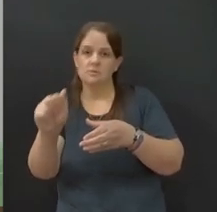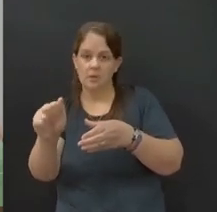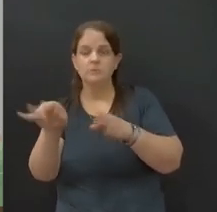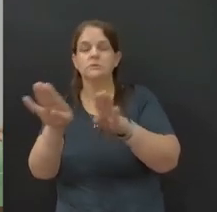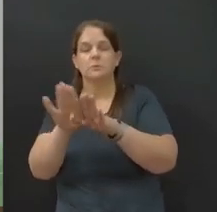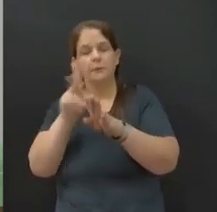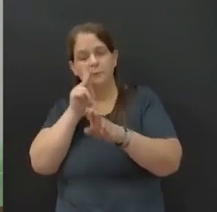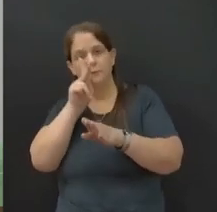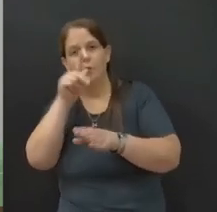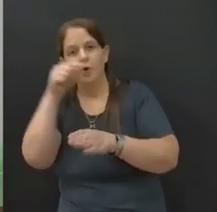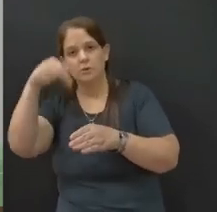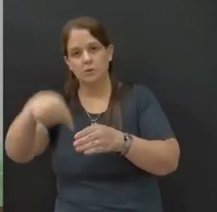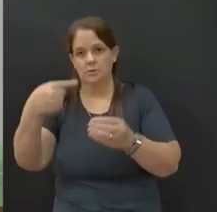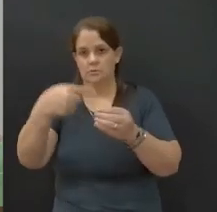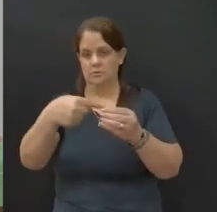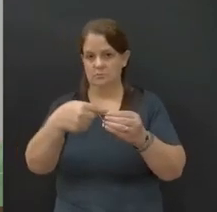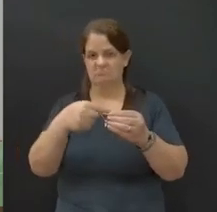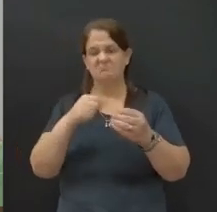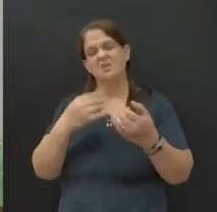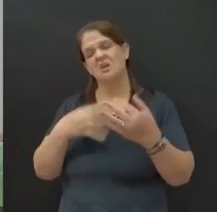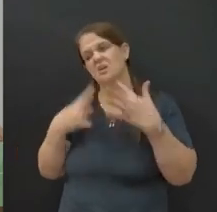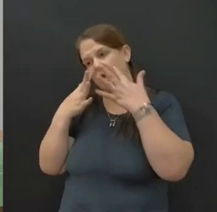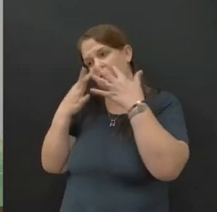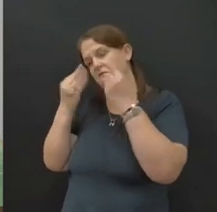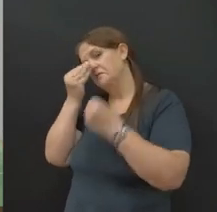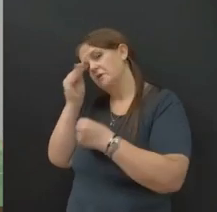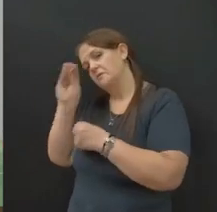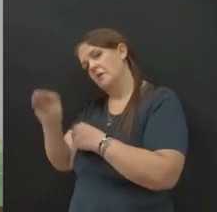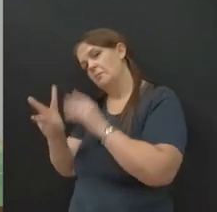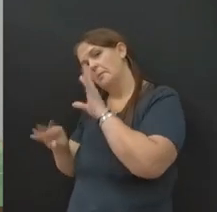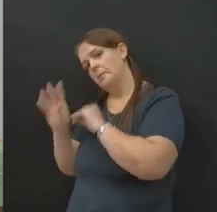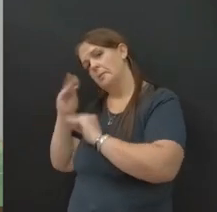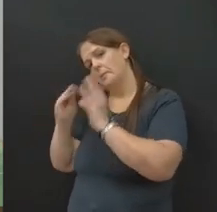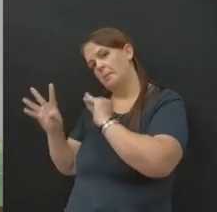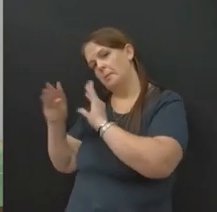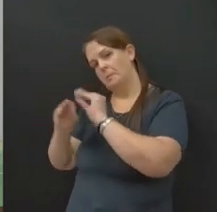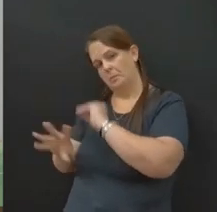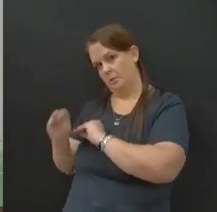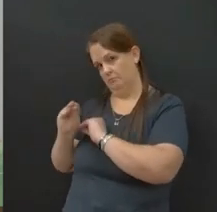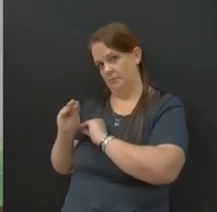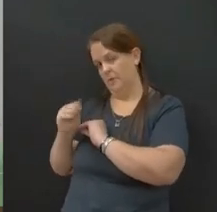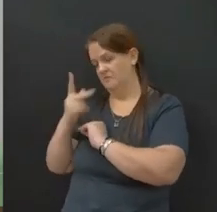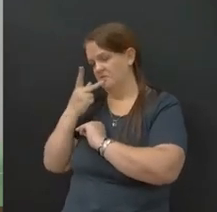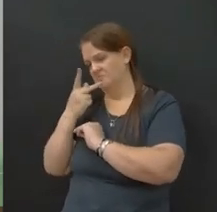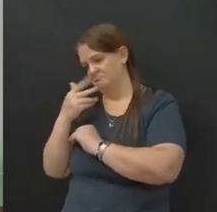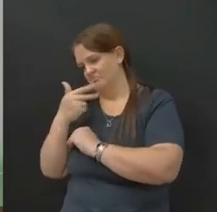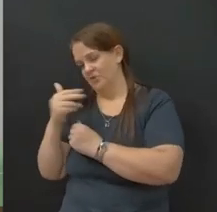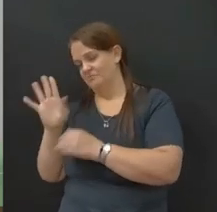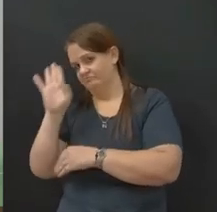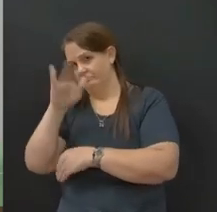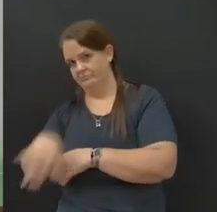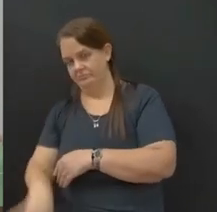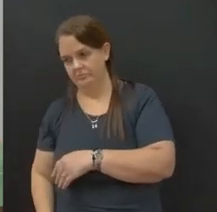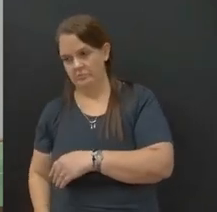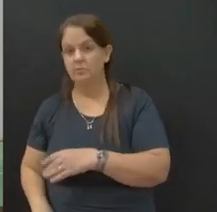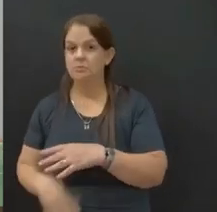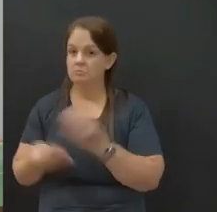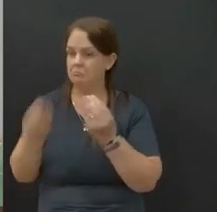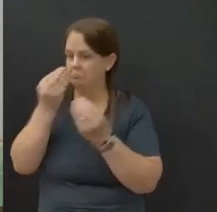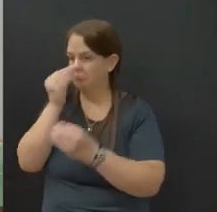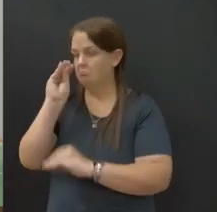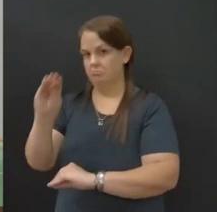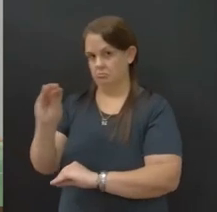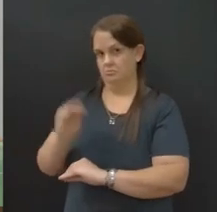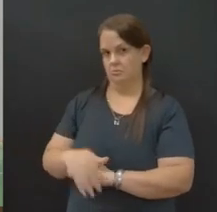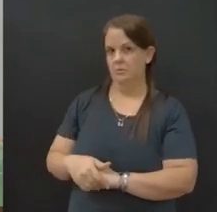também dando muita atenção para o papagaio que fica aparecendo falando umas coisas aí que queria que revesse o que ele falou